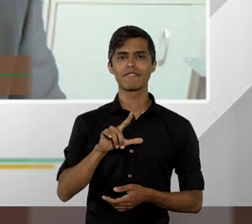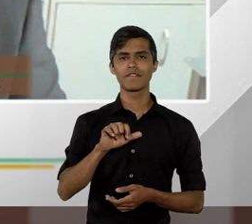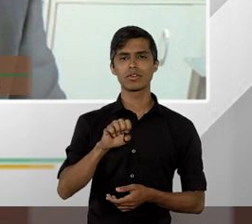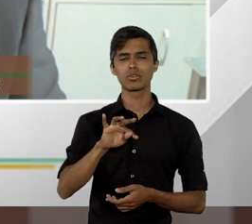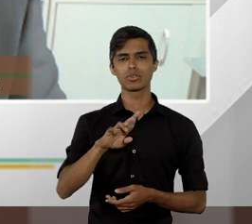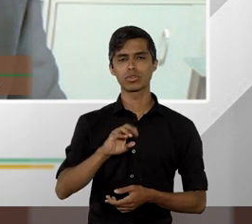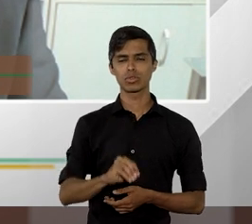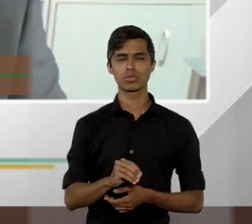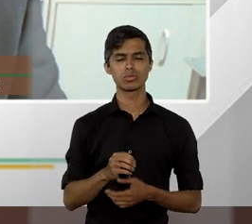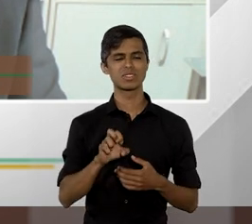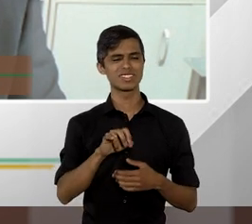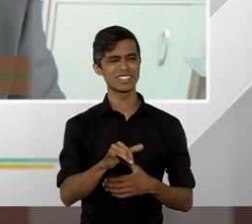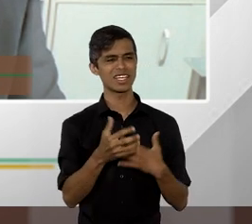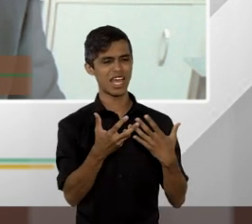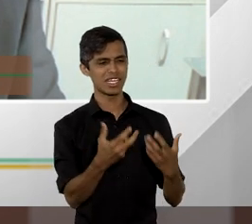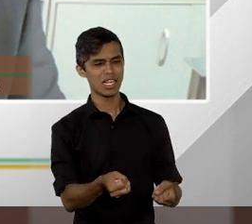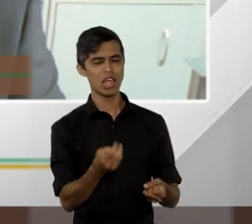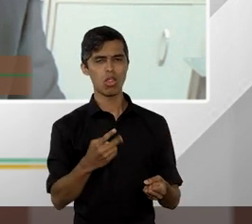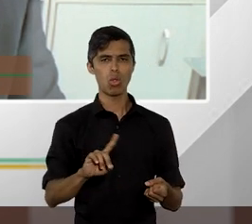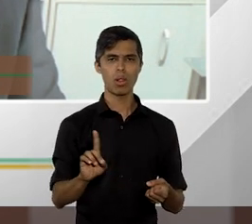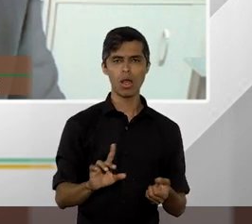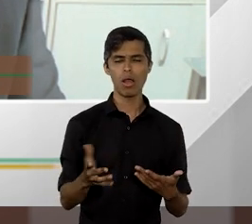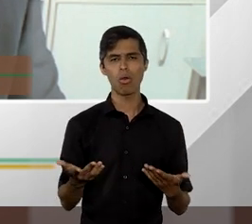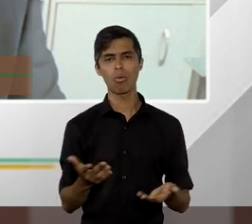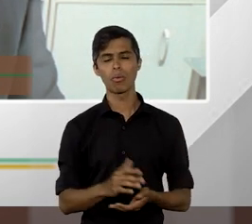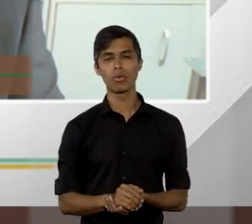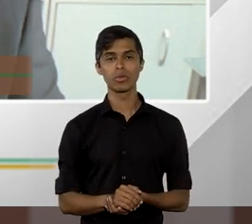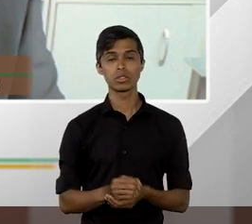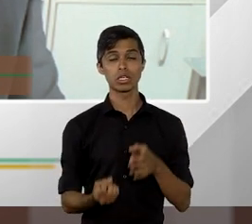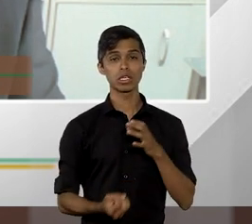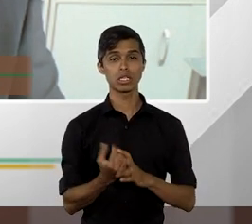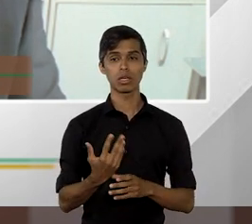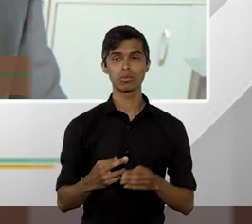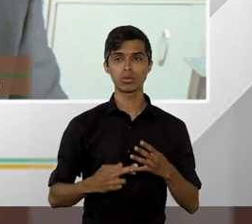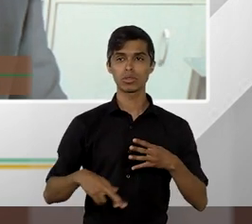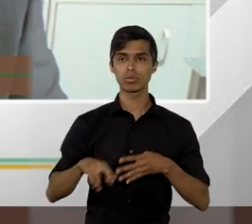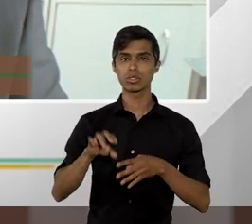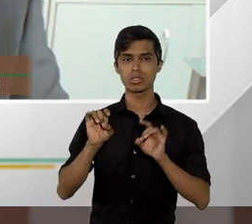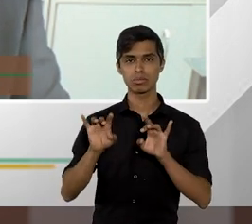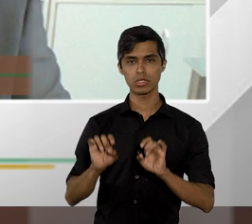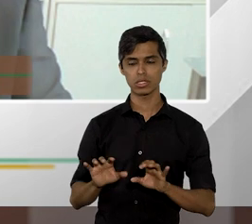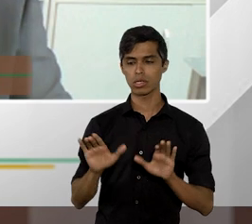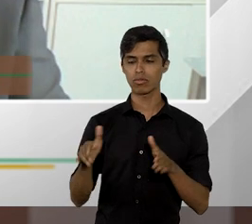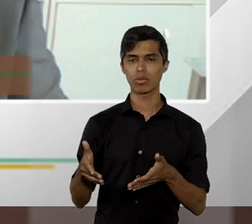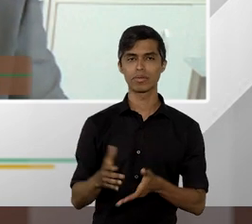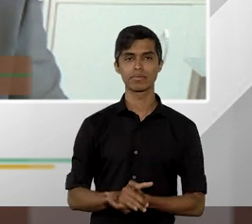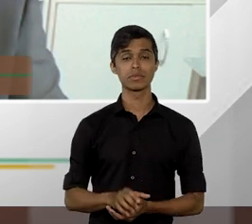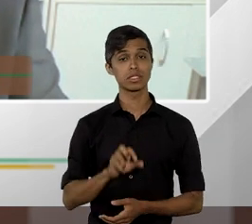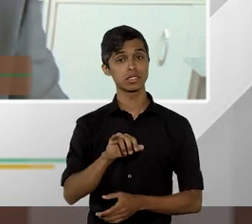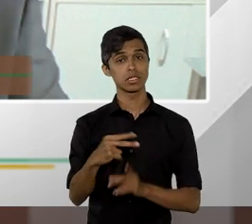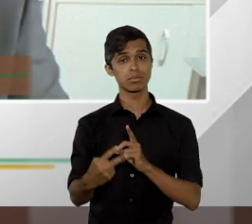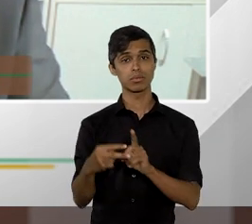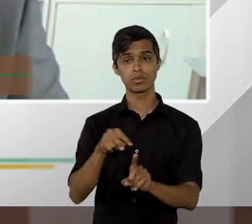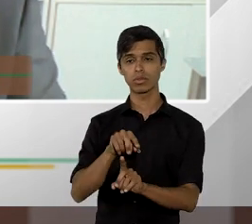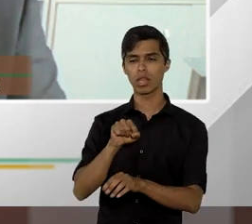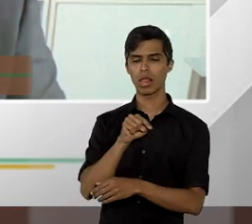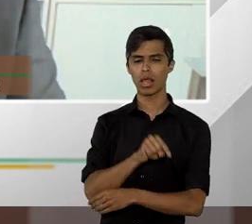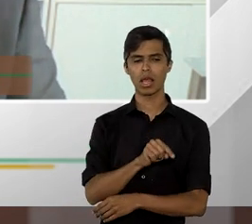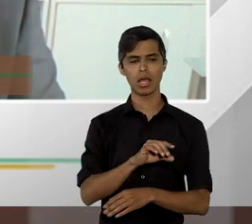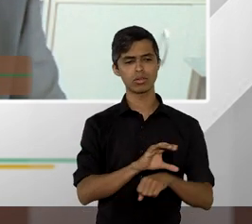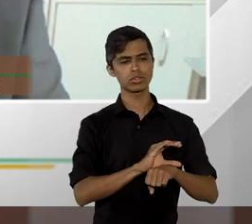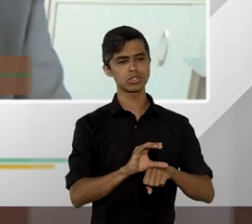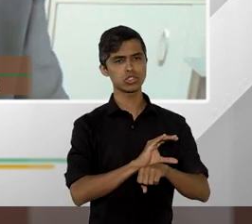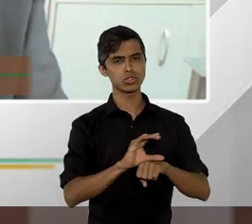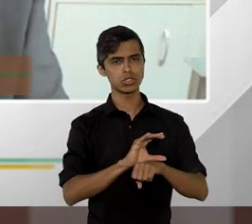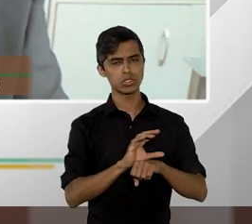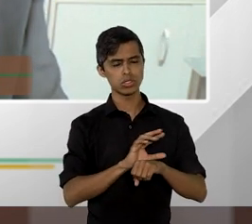requisito de admissibilidade que foi criado para o recurso especial. Se nós olharmos para a Constituição com atenção,